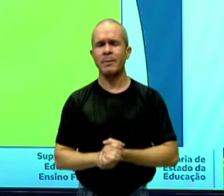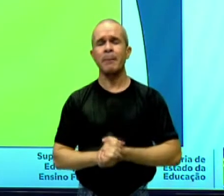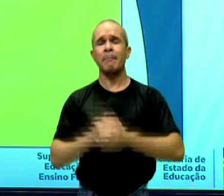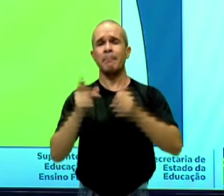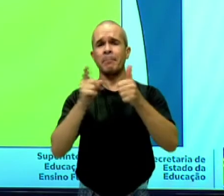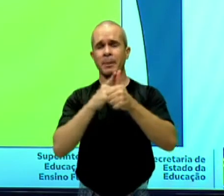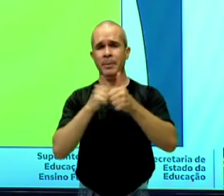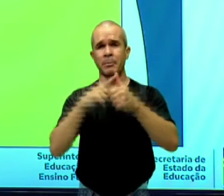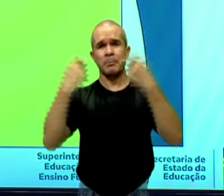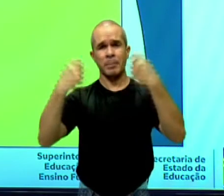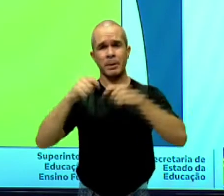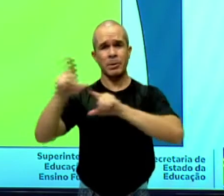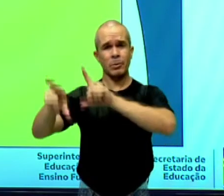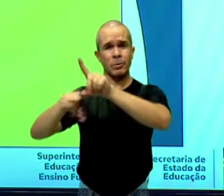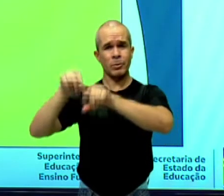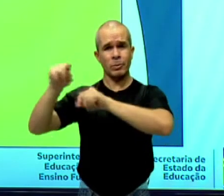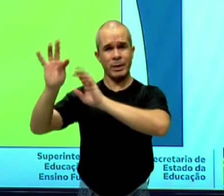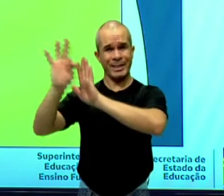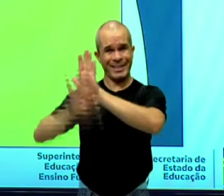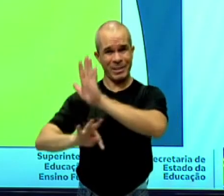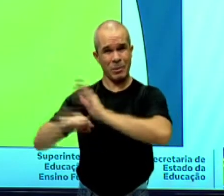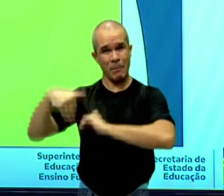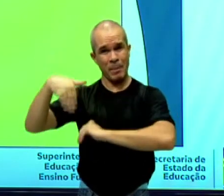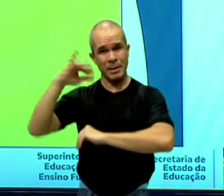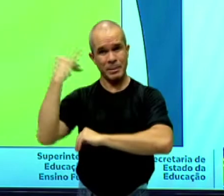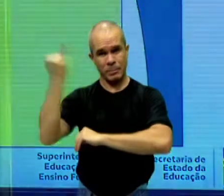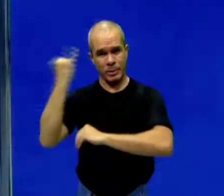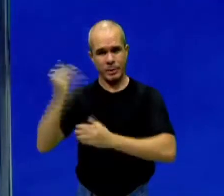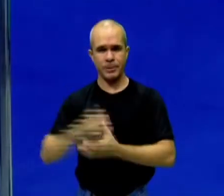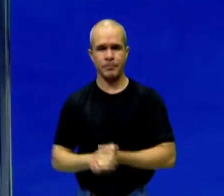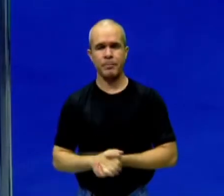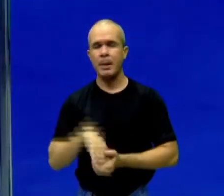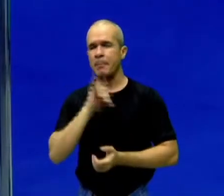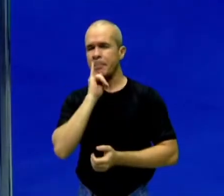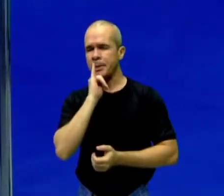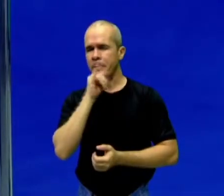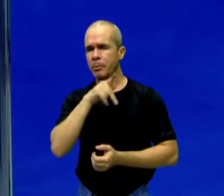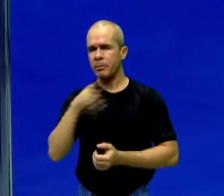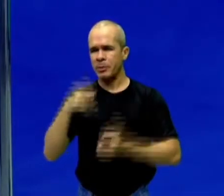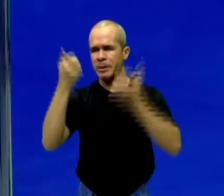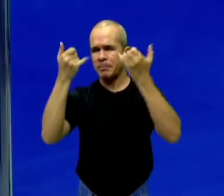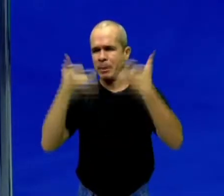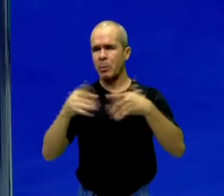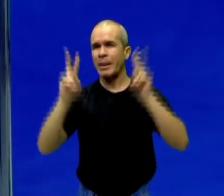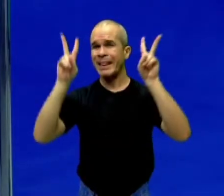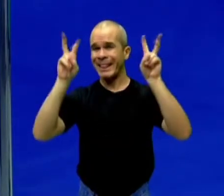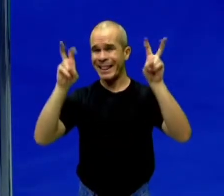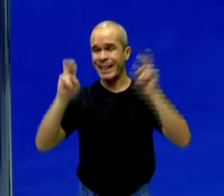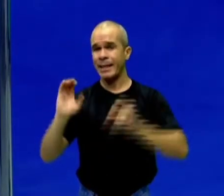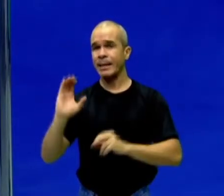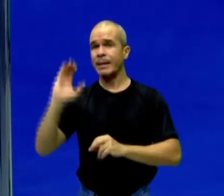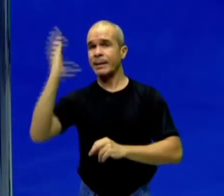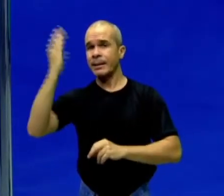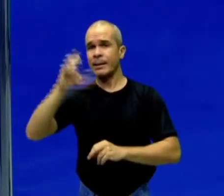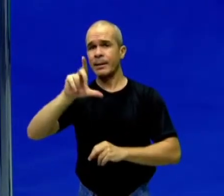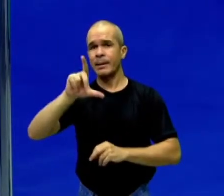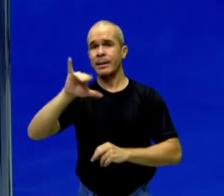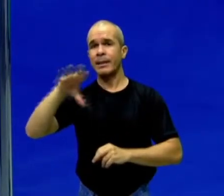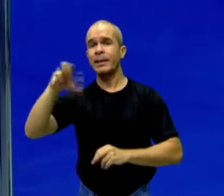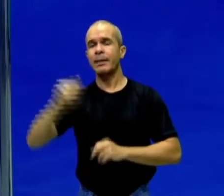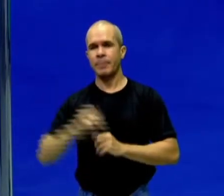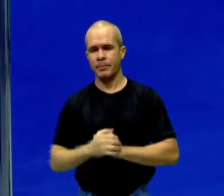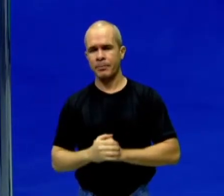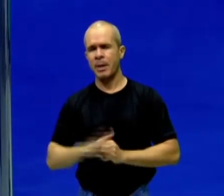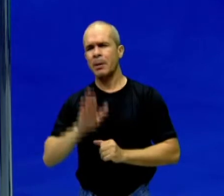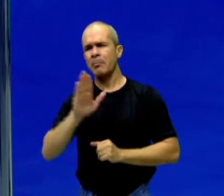partes essenciais do texto. O professor trabalhou o tema, o clima e tempo. Muito bem. Como trabalhar